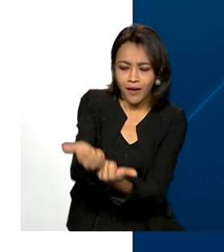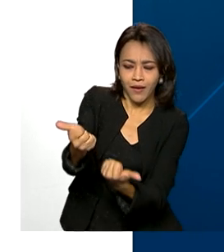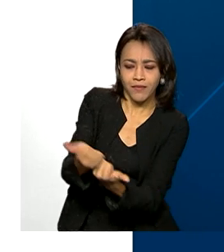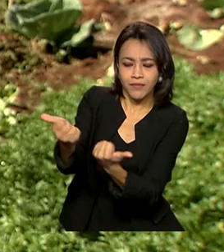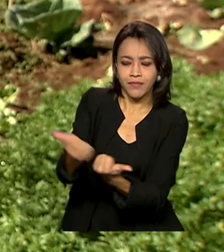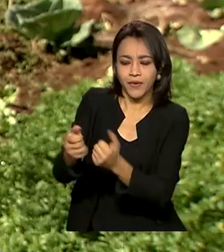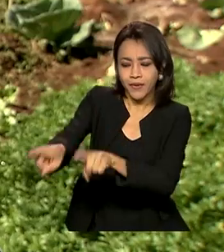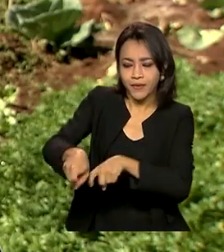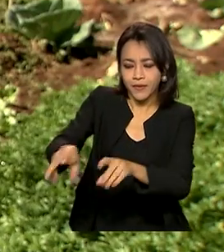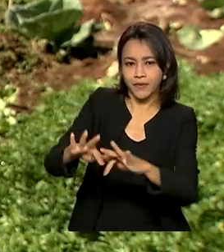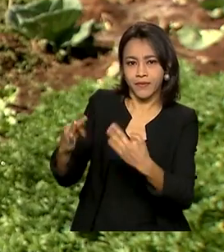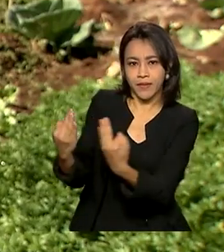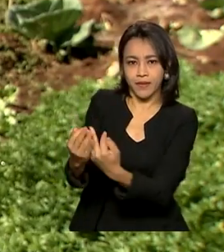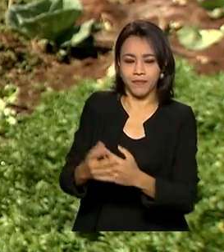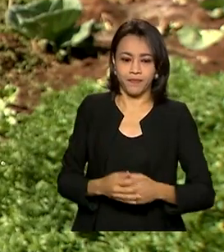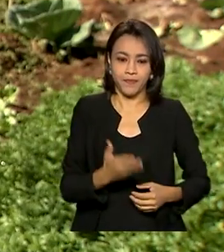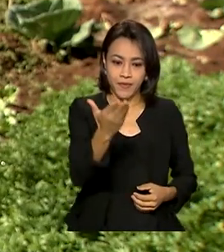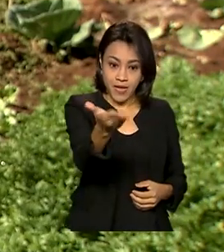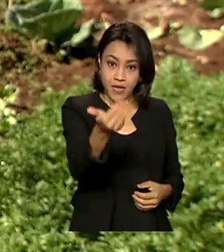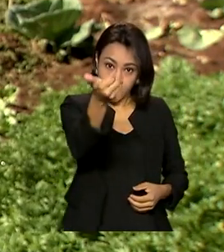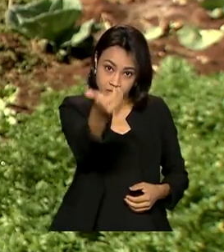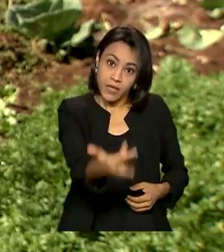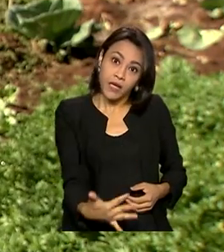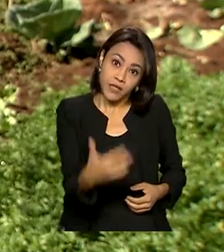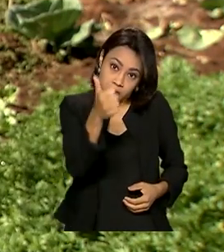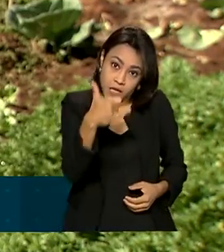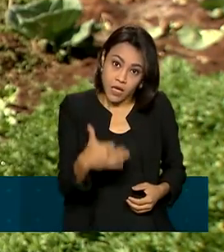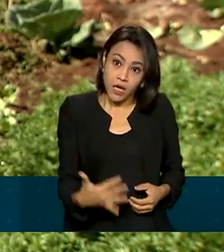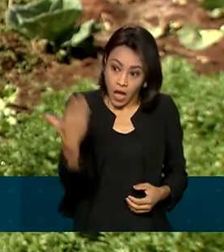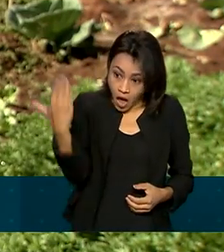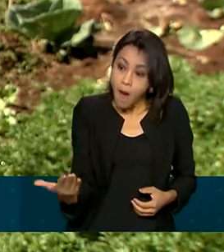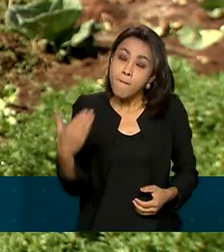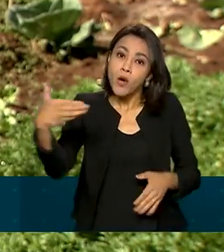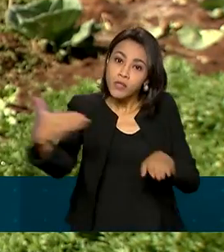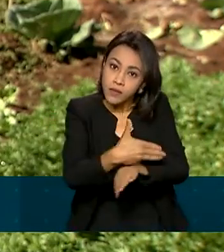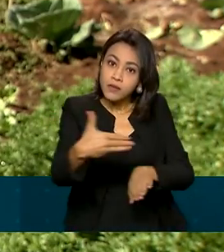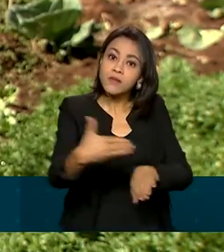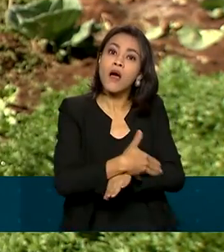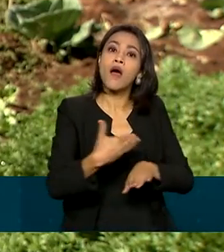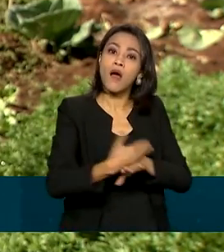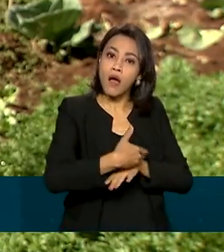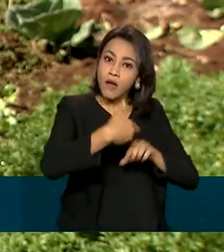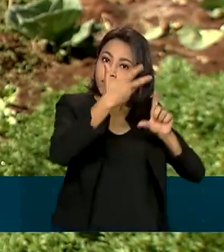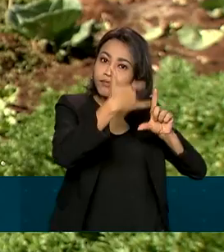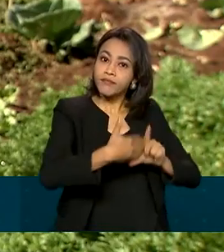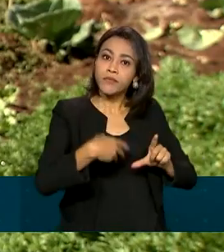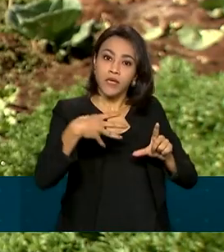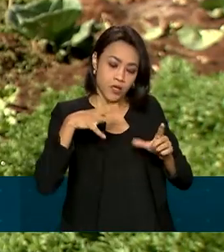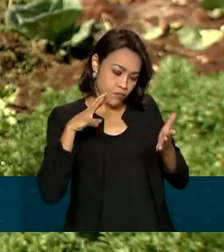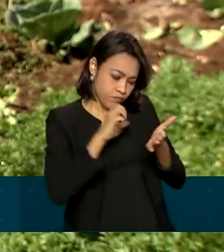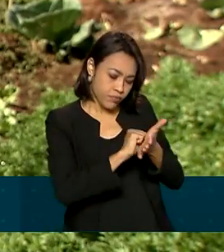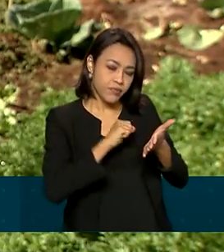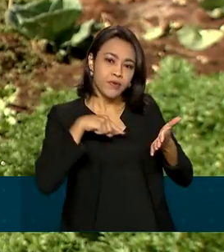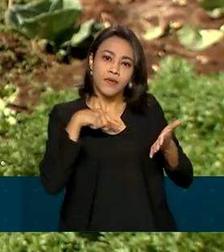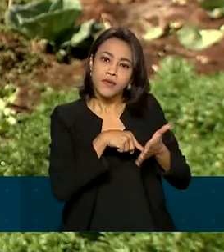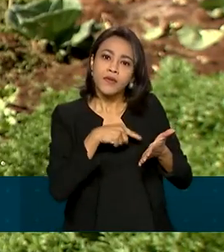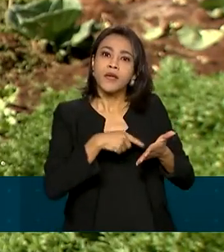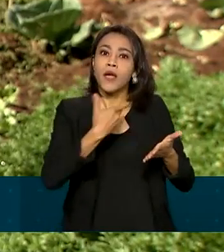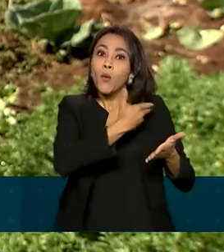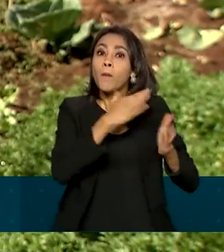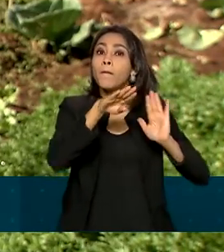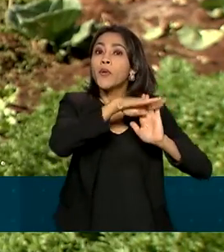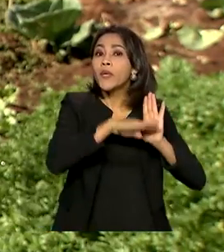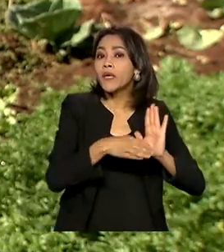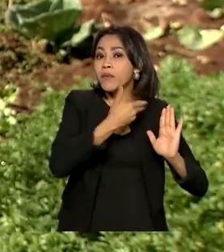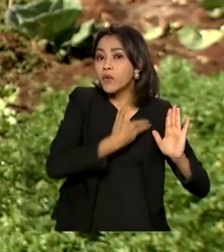Familiar. O produtor pode acessar o Programa da Alimentação Escolar, pode vender, o Programa de Aquisição do Governo Federal,